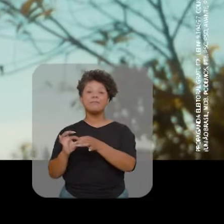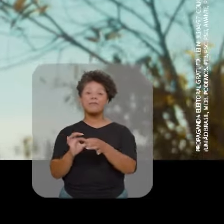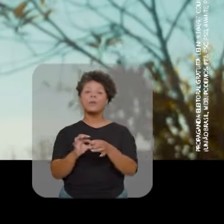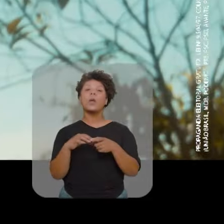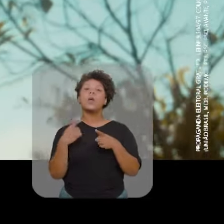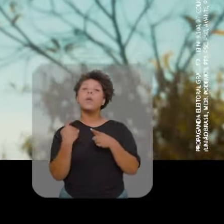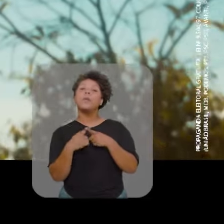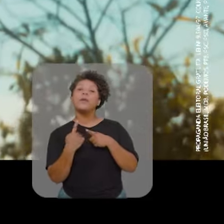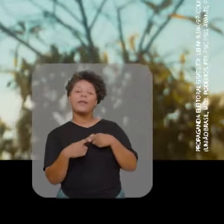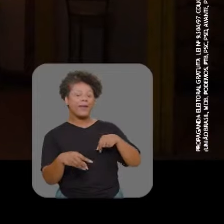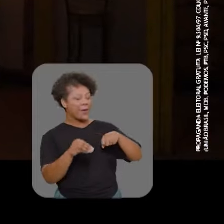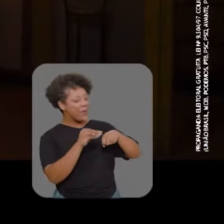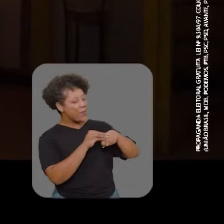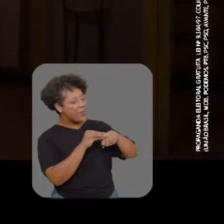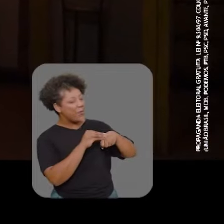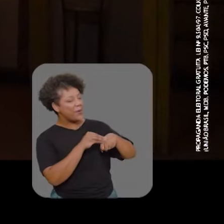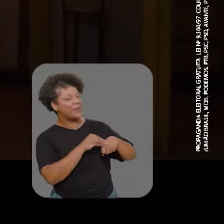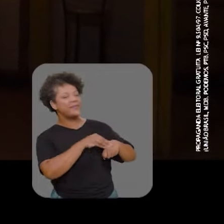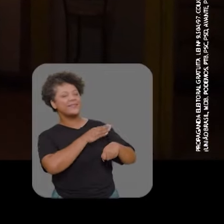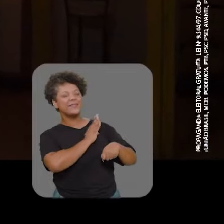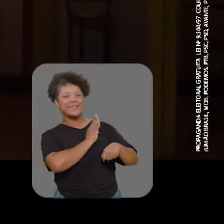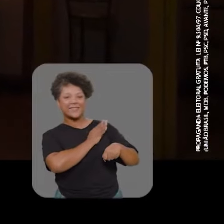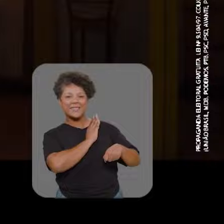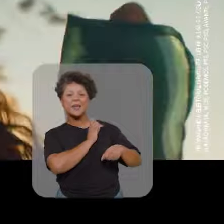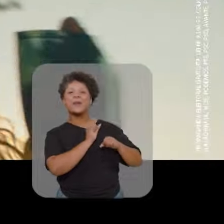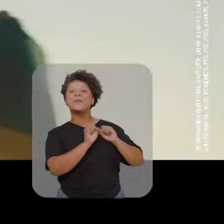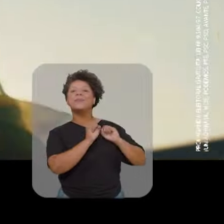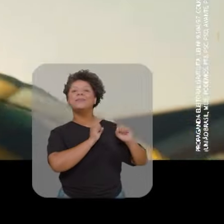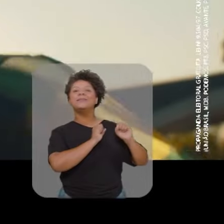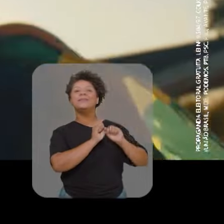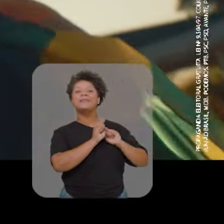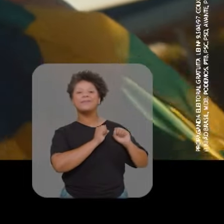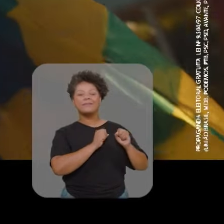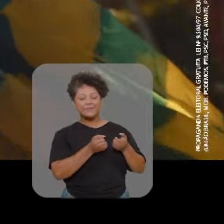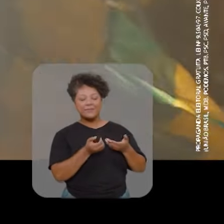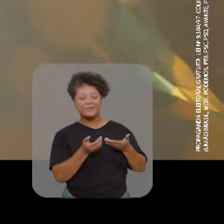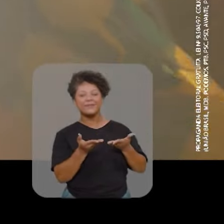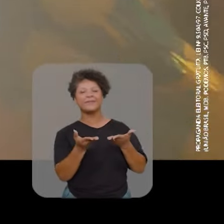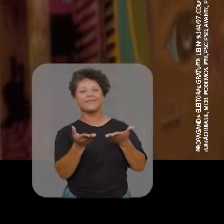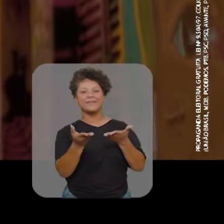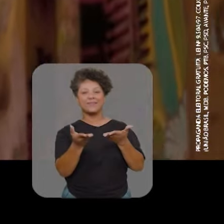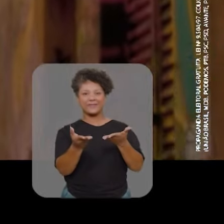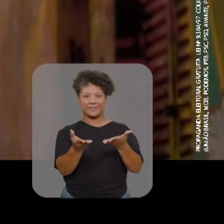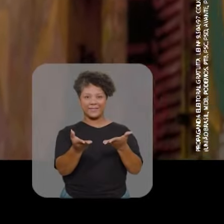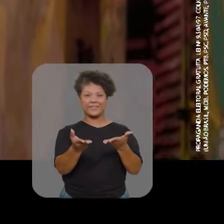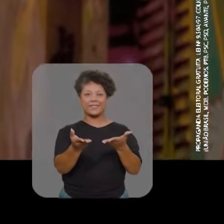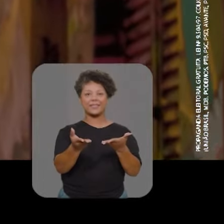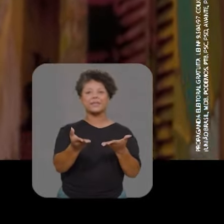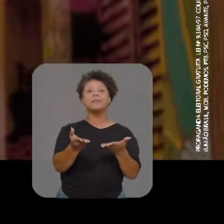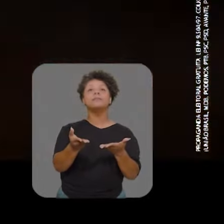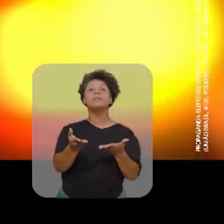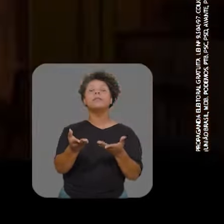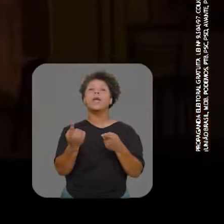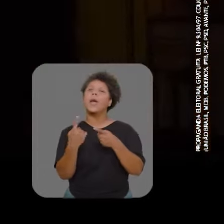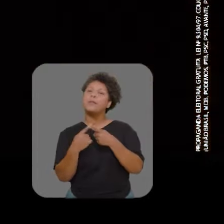talvez seja a culpa de um coração apaixonado por você.